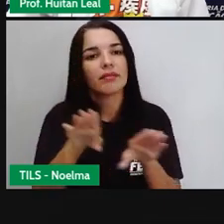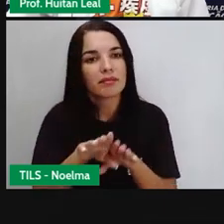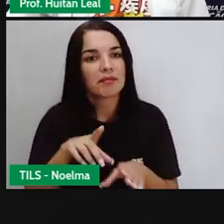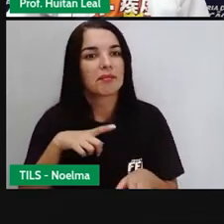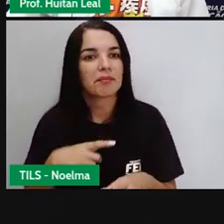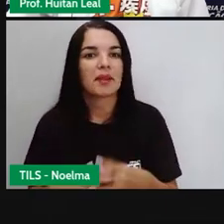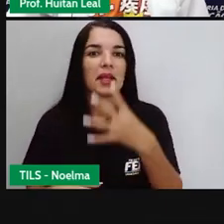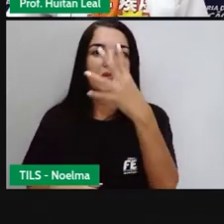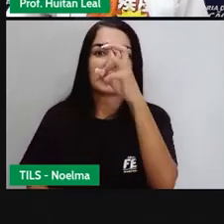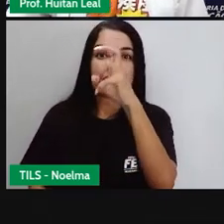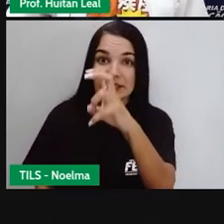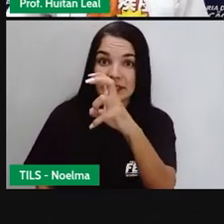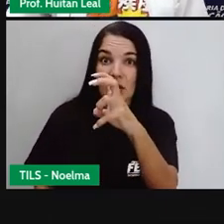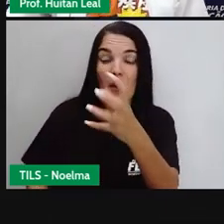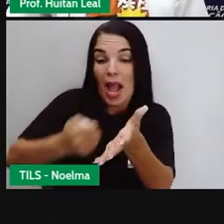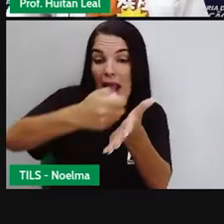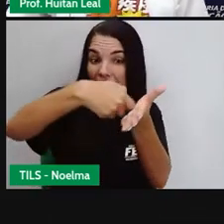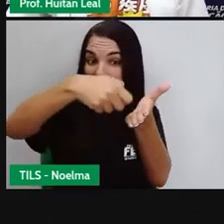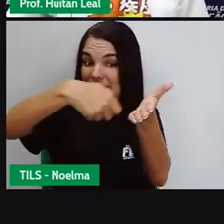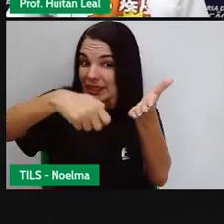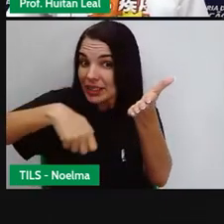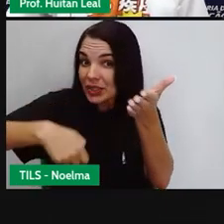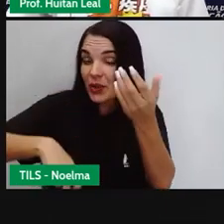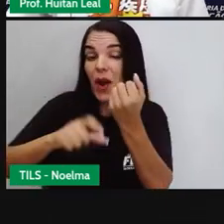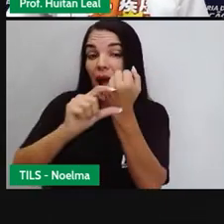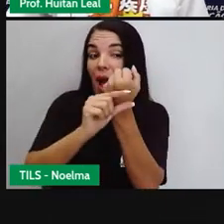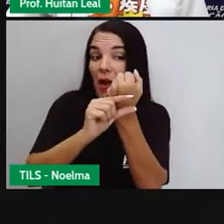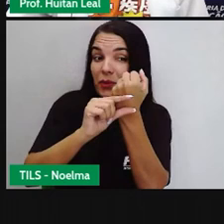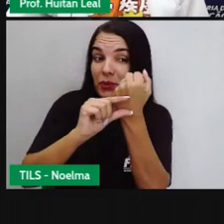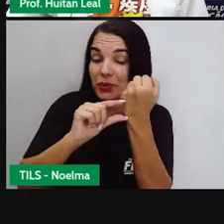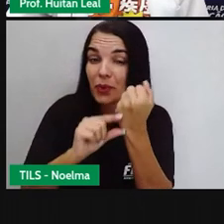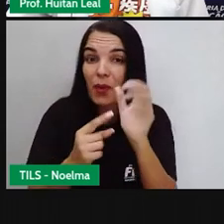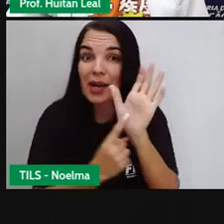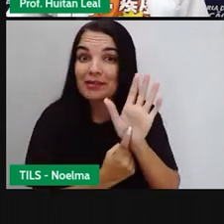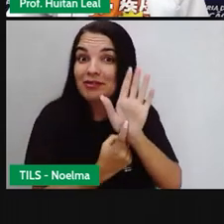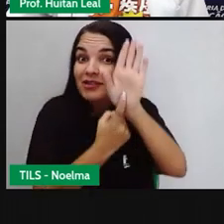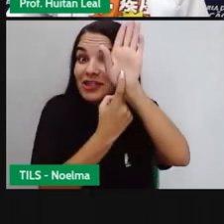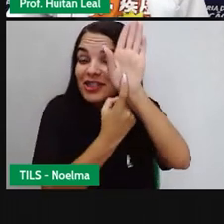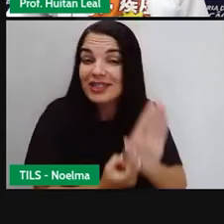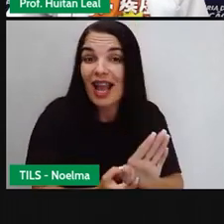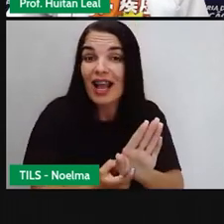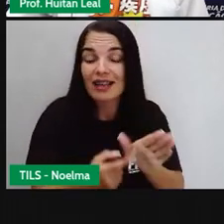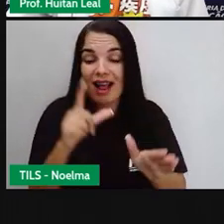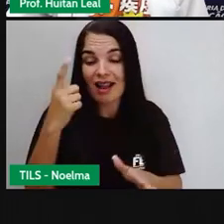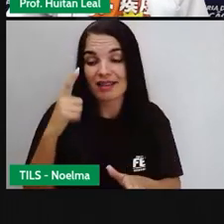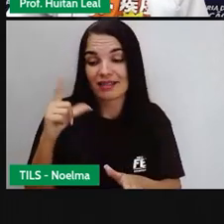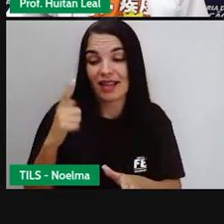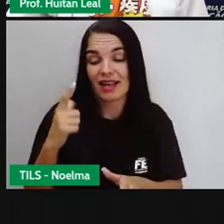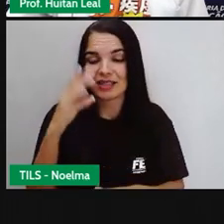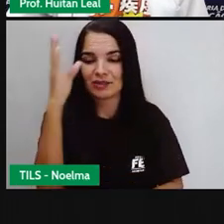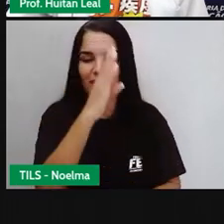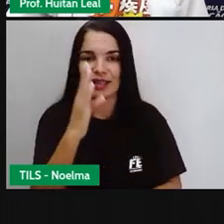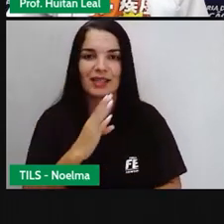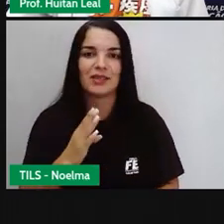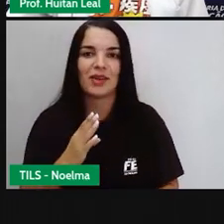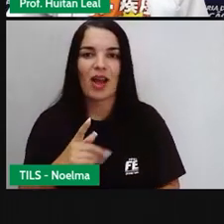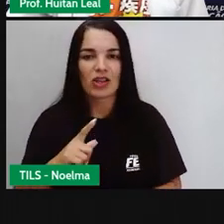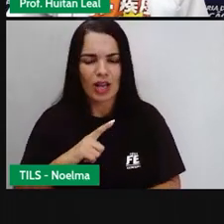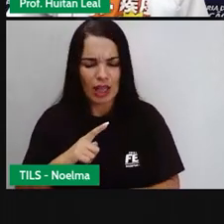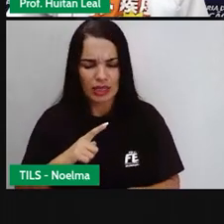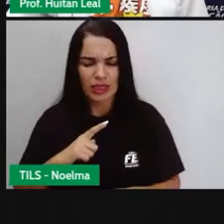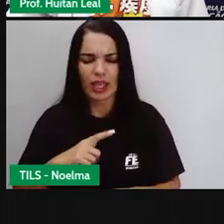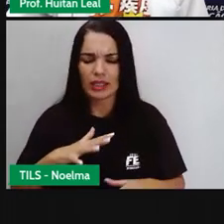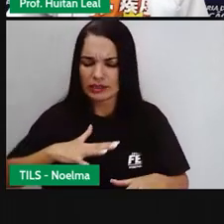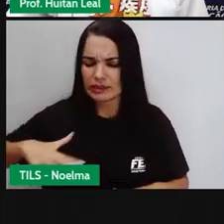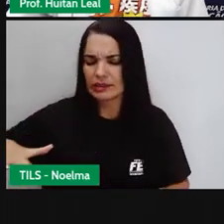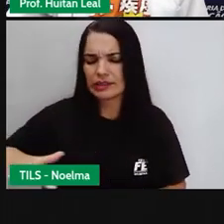esses são escritores indígenas de destaque na literatura nacional. Então, eles já ganharam espaço, já têm